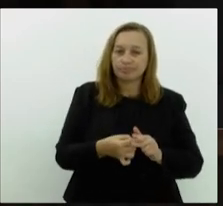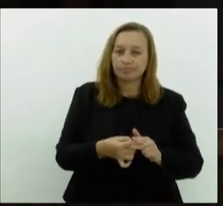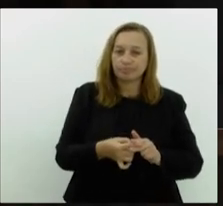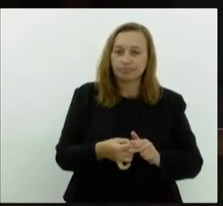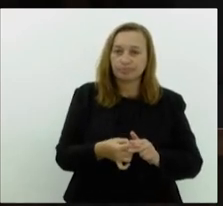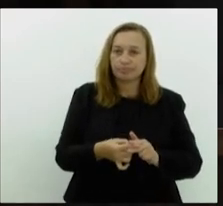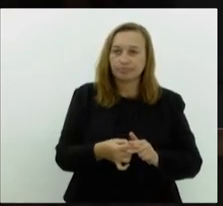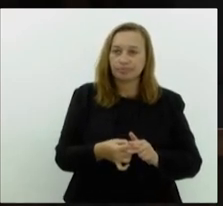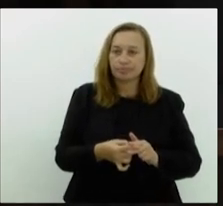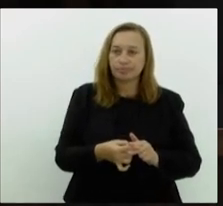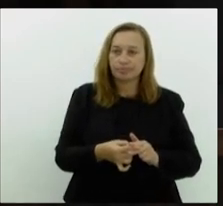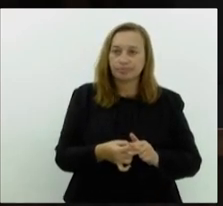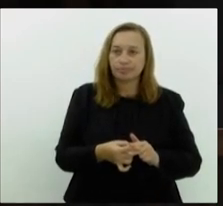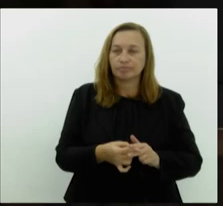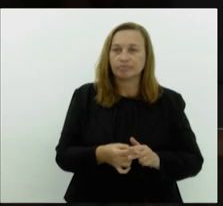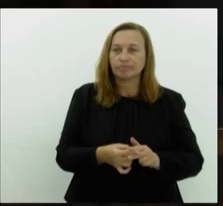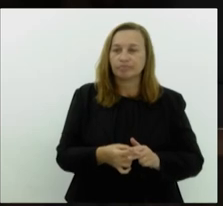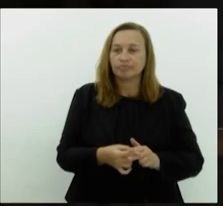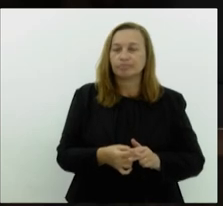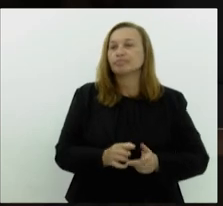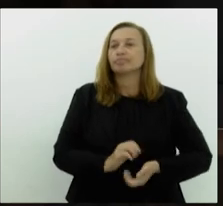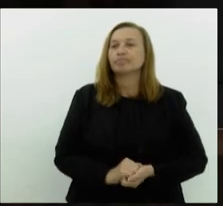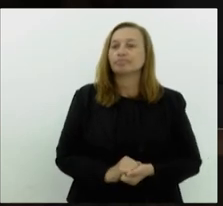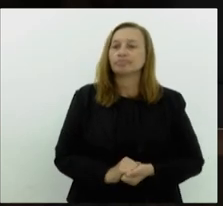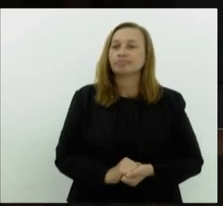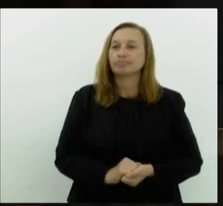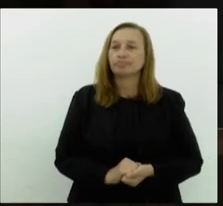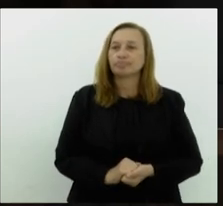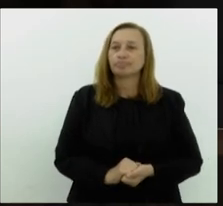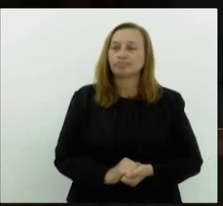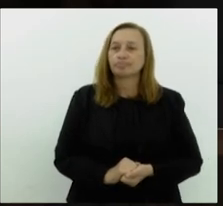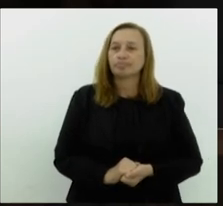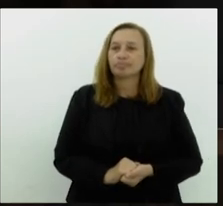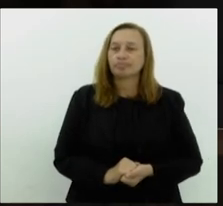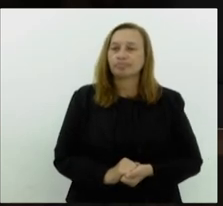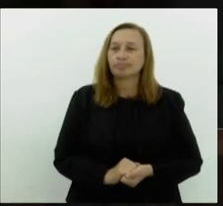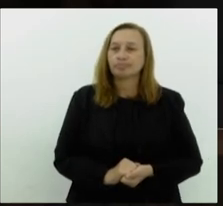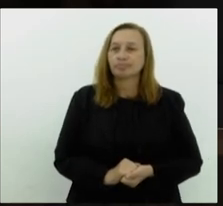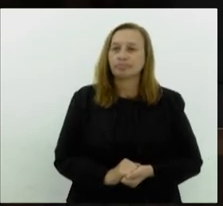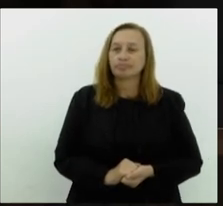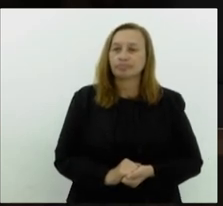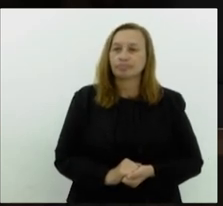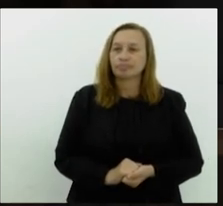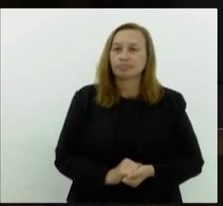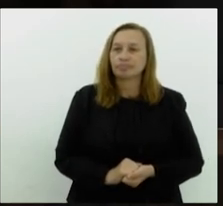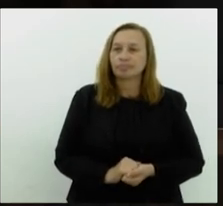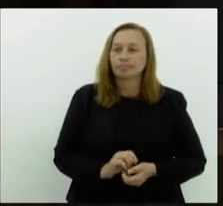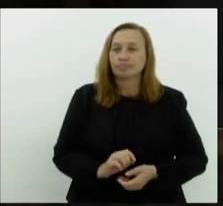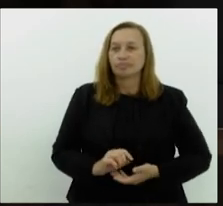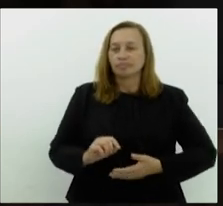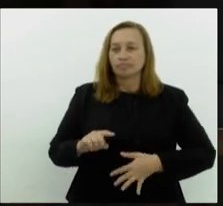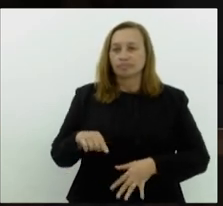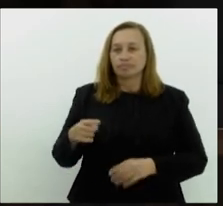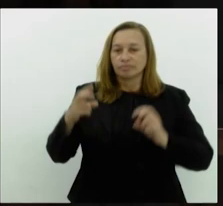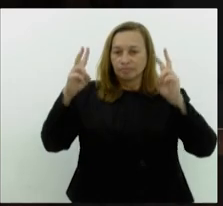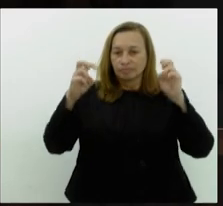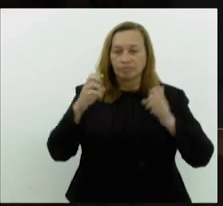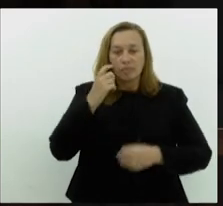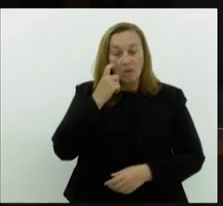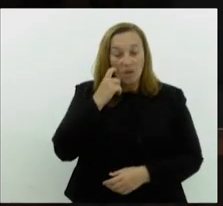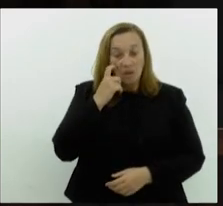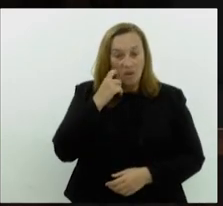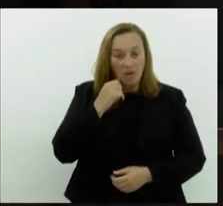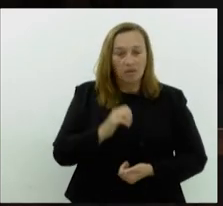tempo para a aquisição de estabilidade e da outras providências. Parecendo as